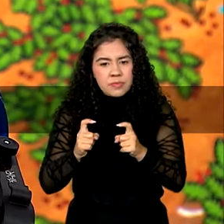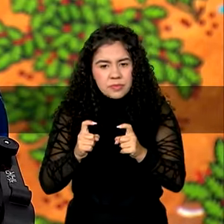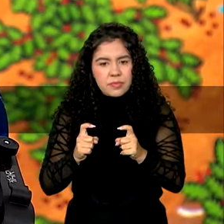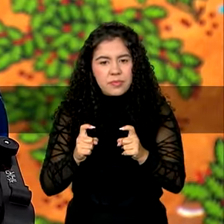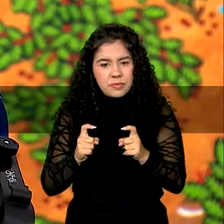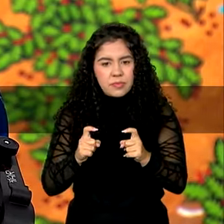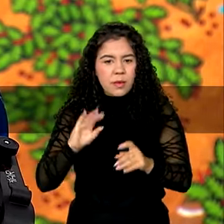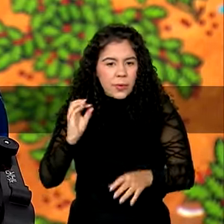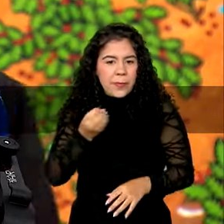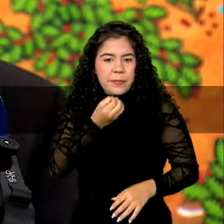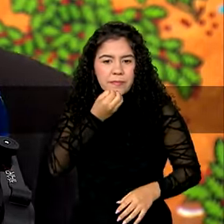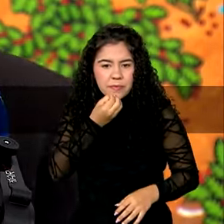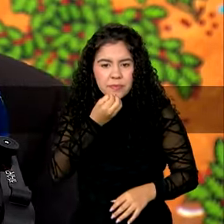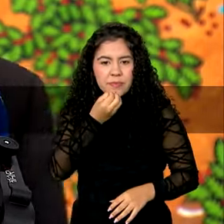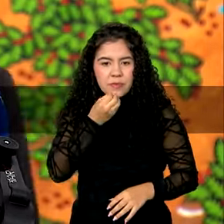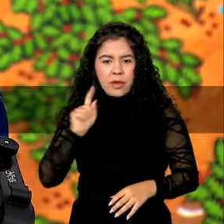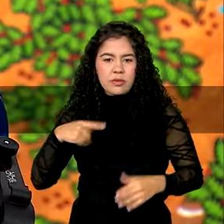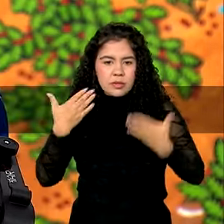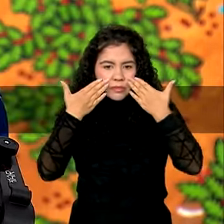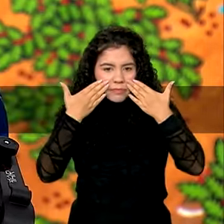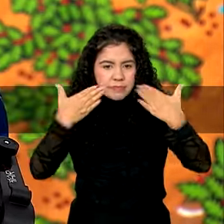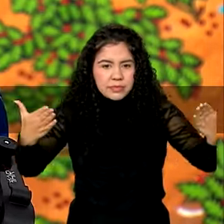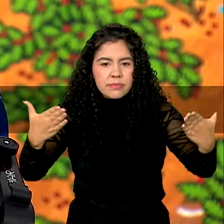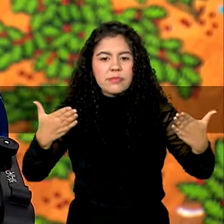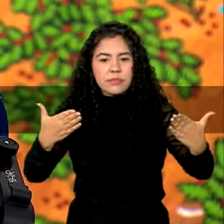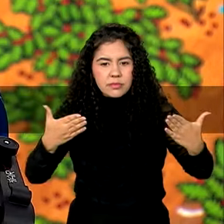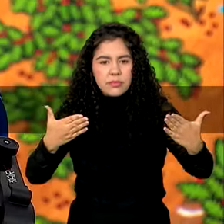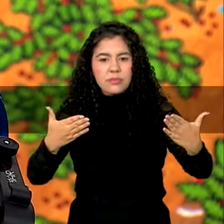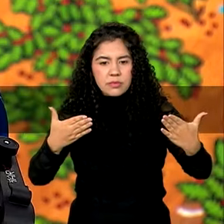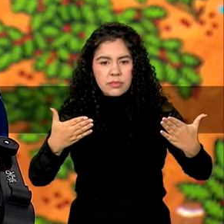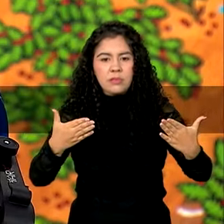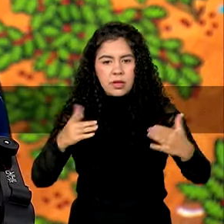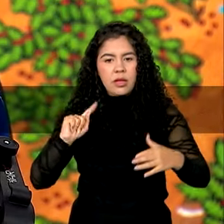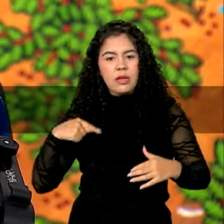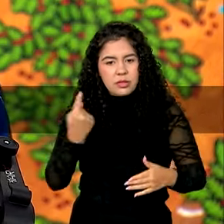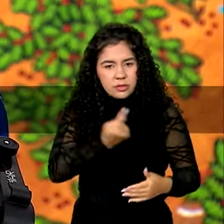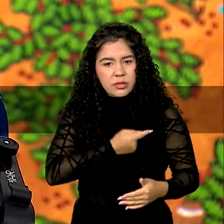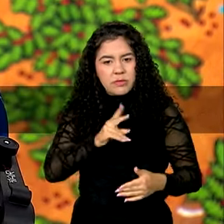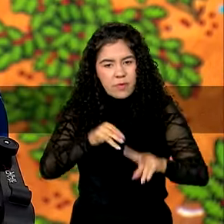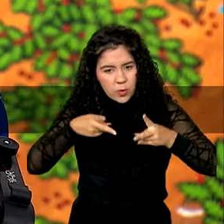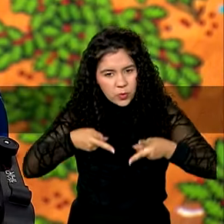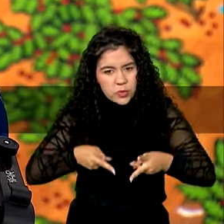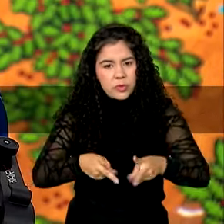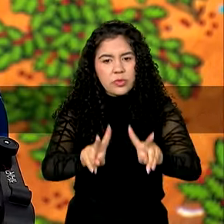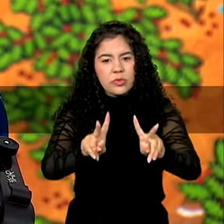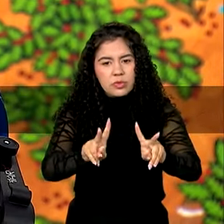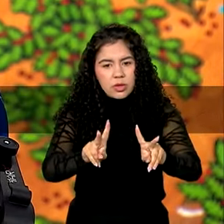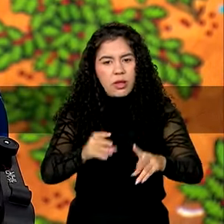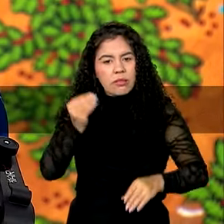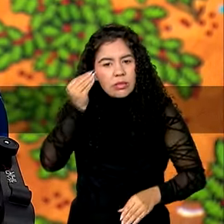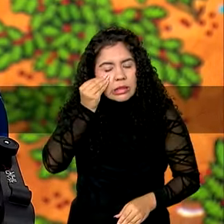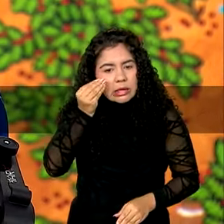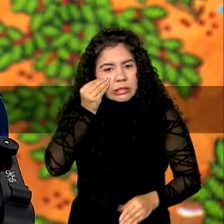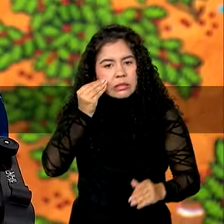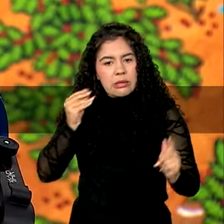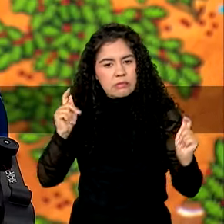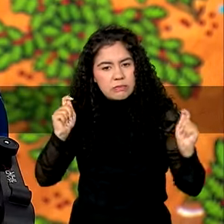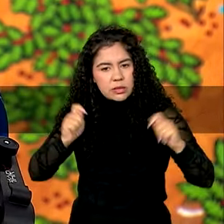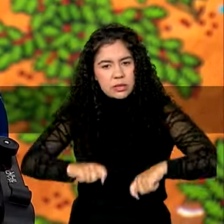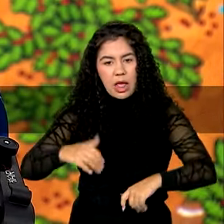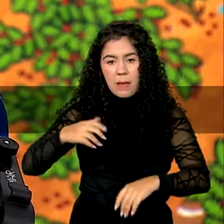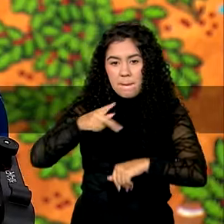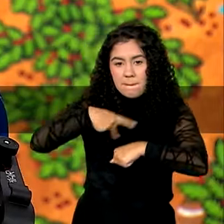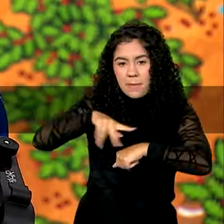Obviamente, eu já lhe disse públicamente, que se fosse por nós, e vamos seguir facendo a medida do possível, Argentina